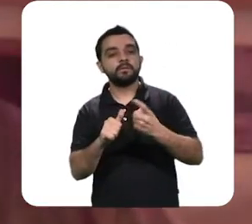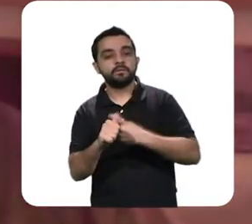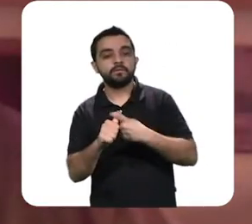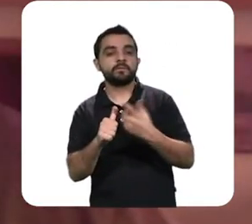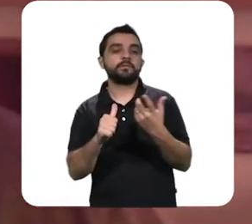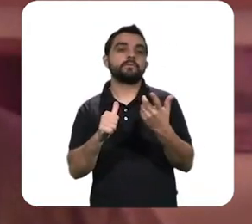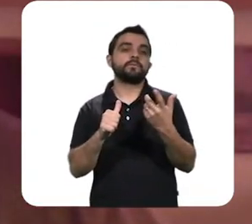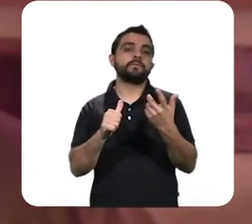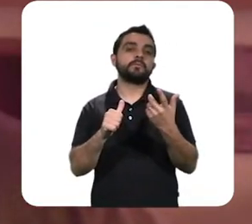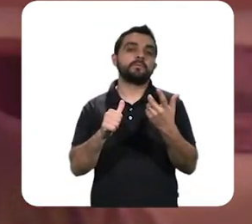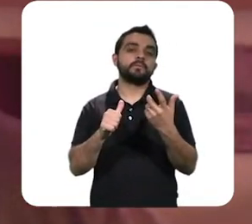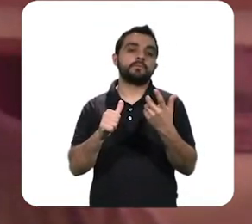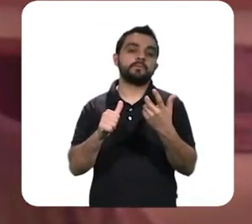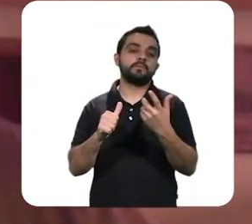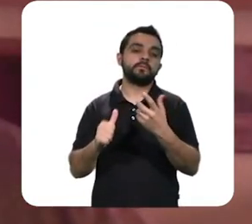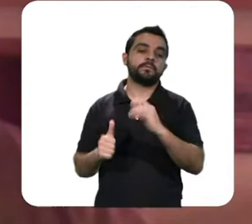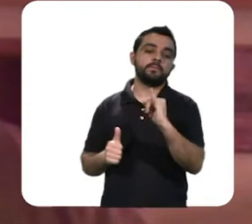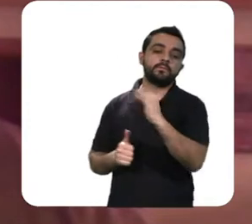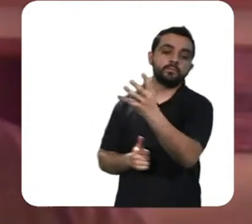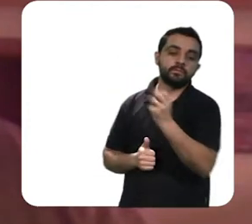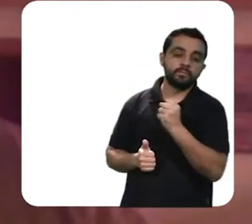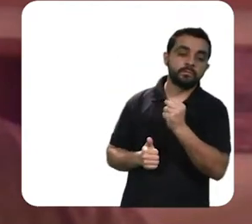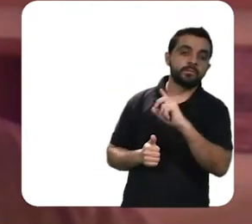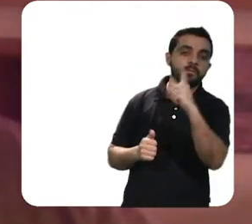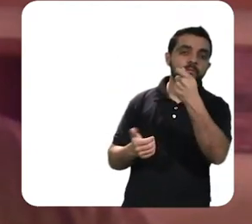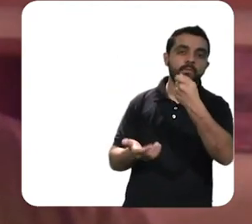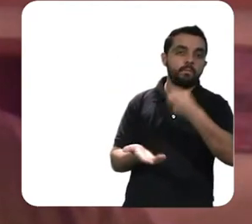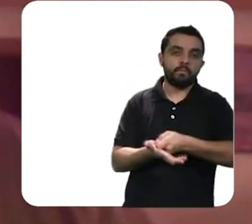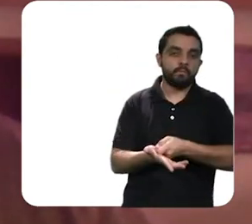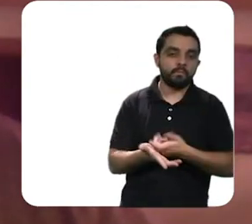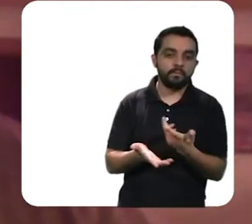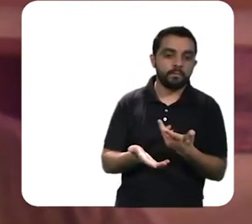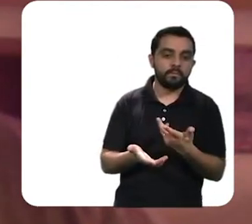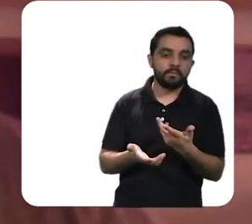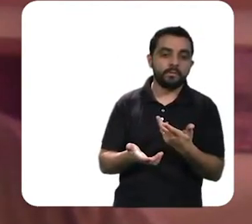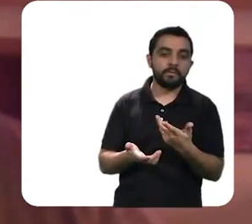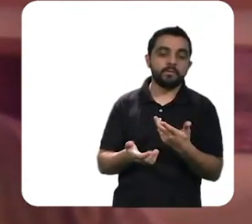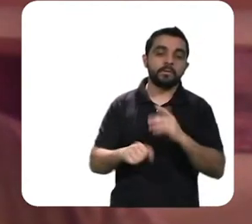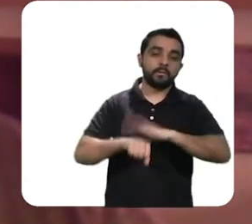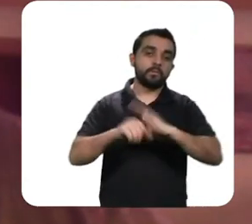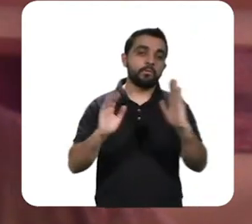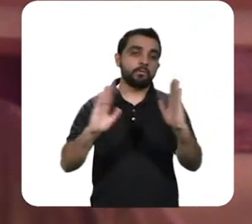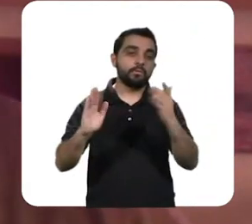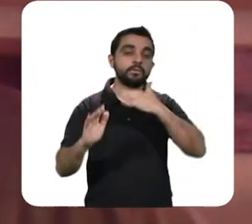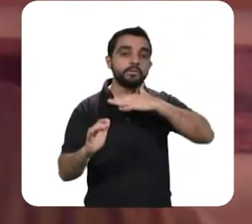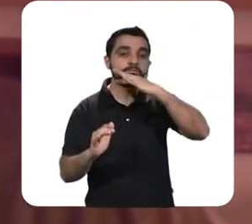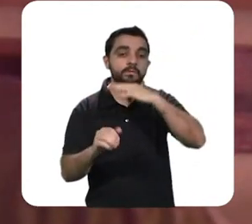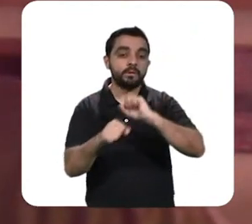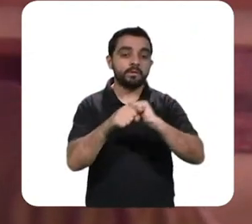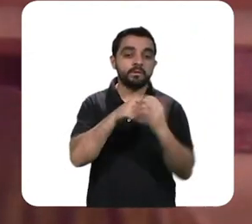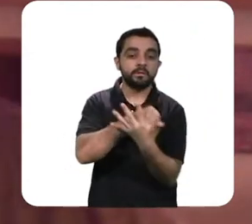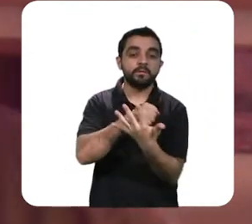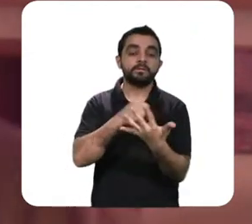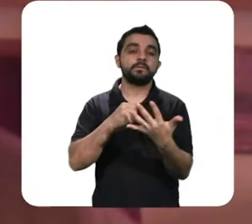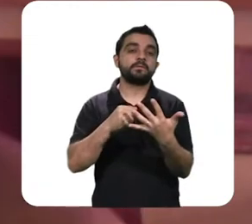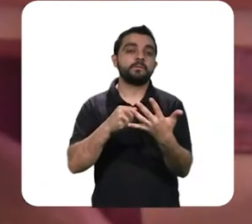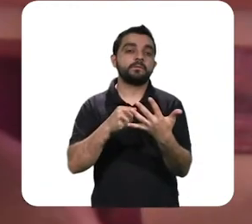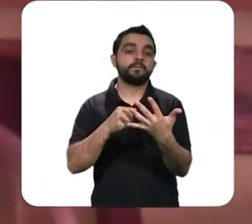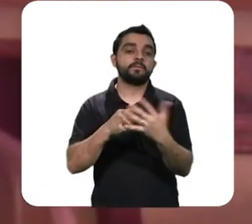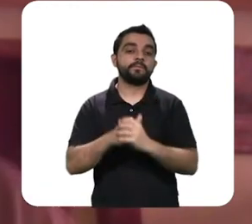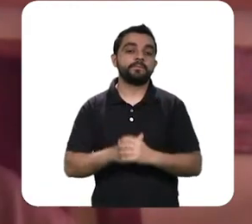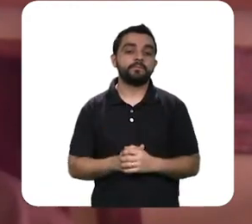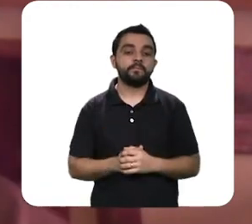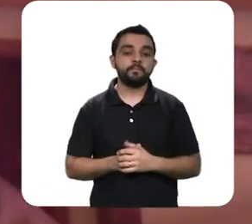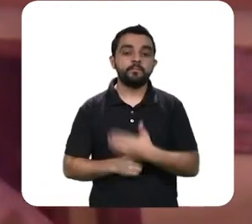é uma moratória enquanto durar a epidemia agora assim obrigando o poder público